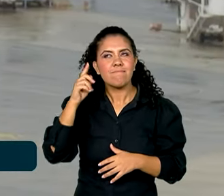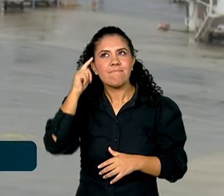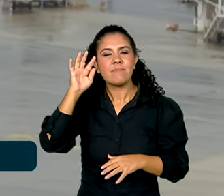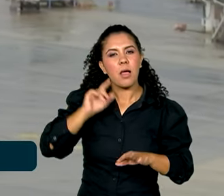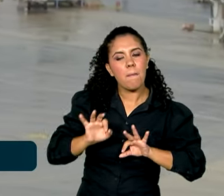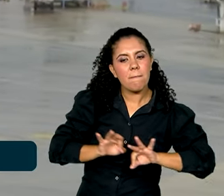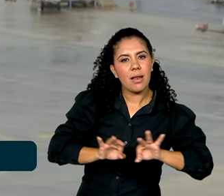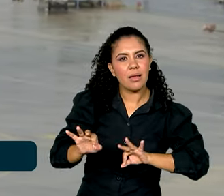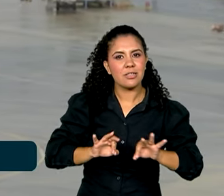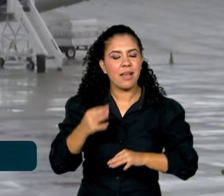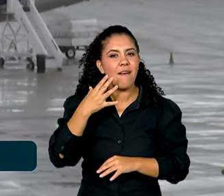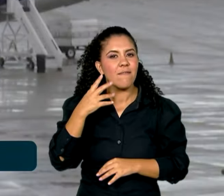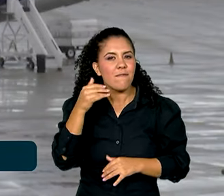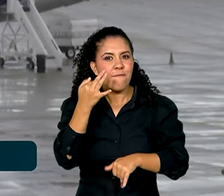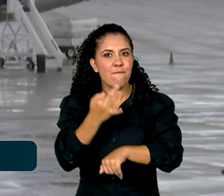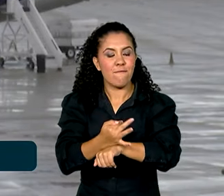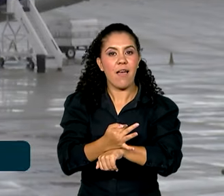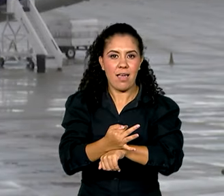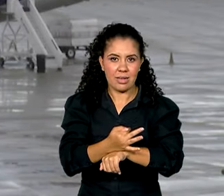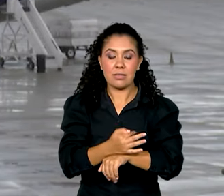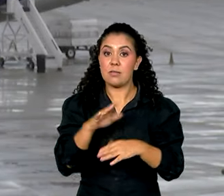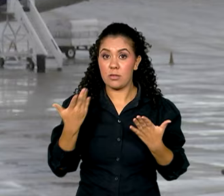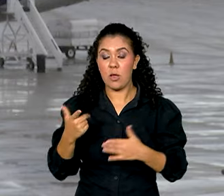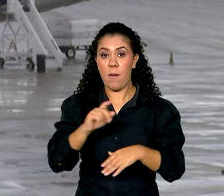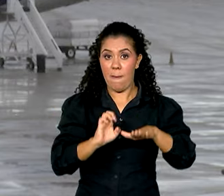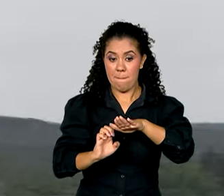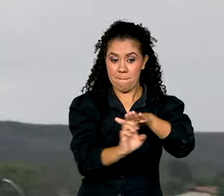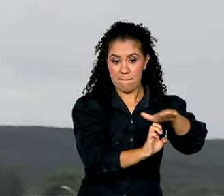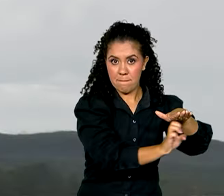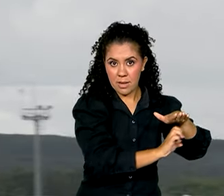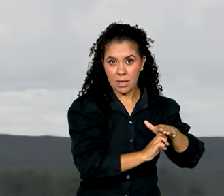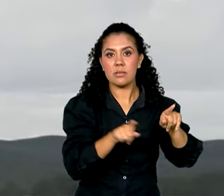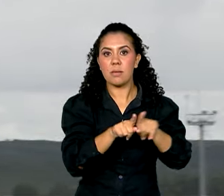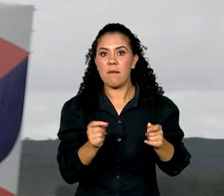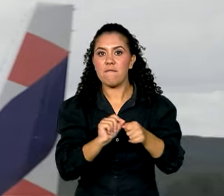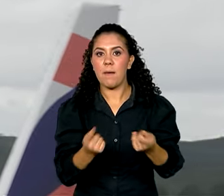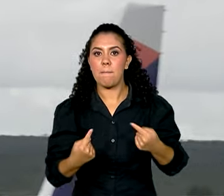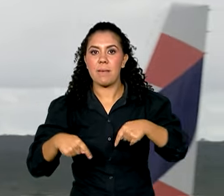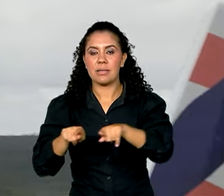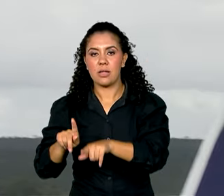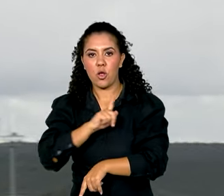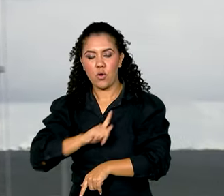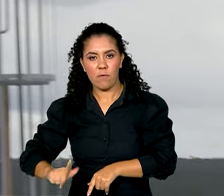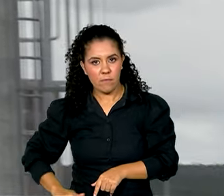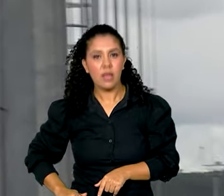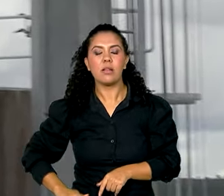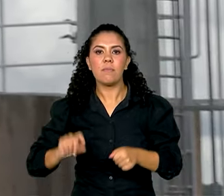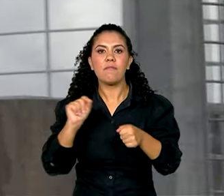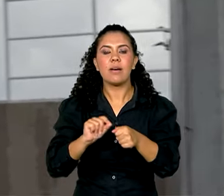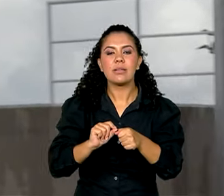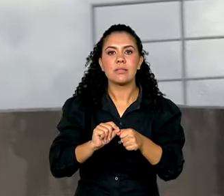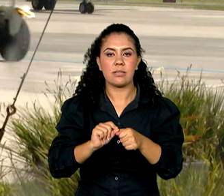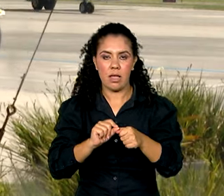As empresas aéreas que atuam no Brasil fecharam uma parceria com o Ministério do Turismo para ampliar a oferta de voos durante os períodos